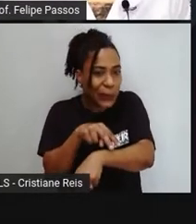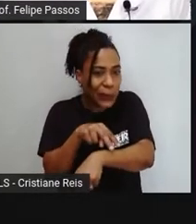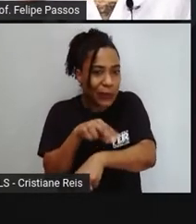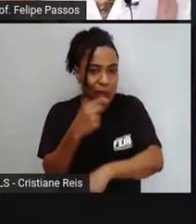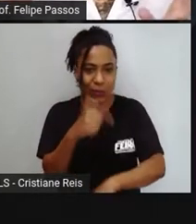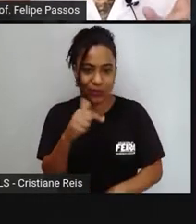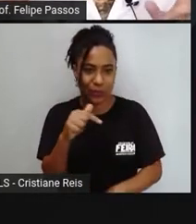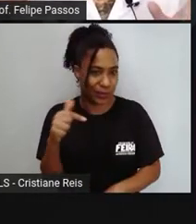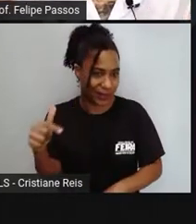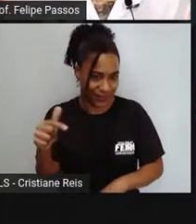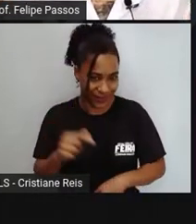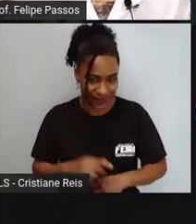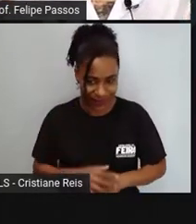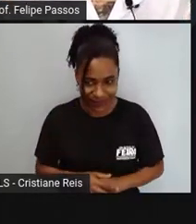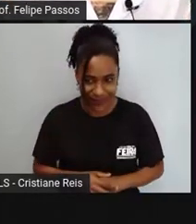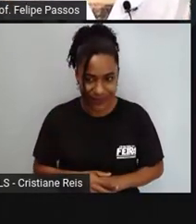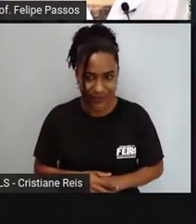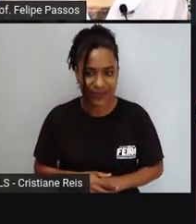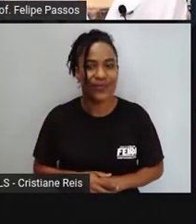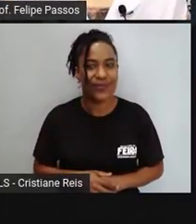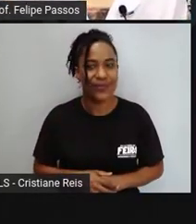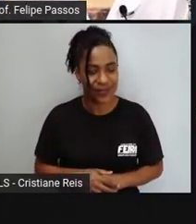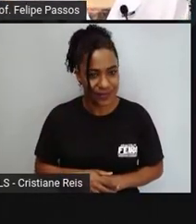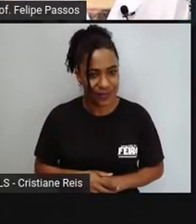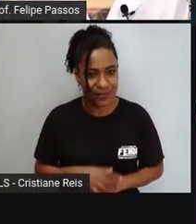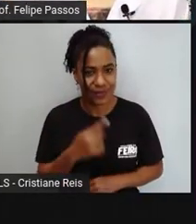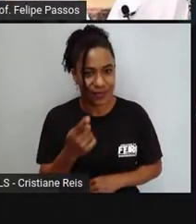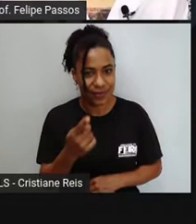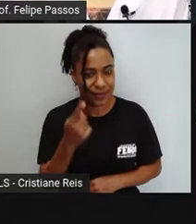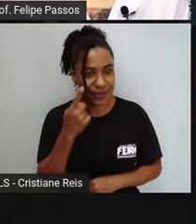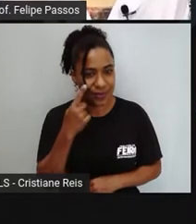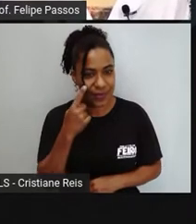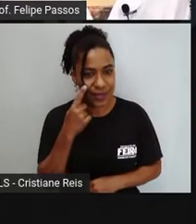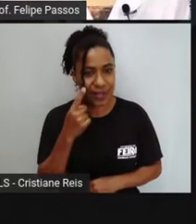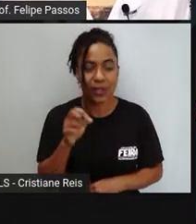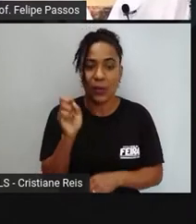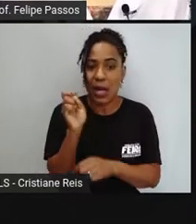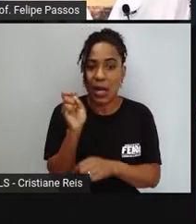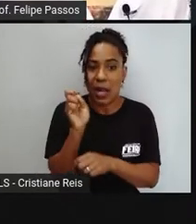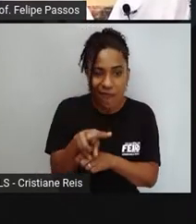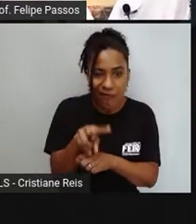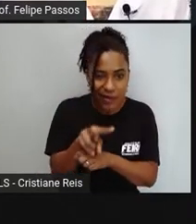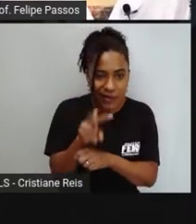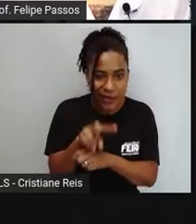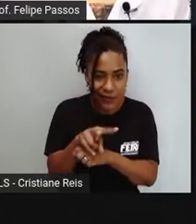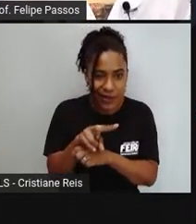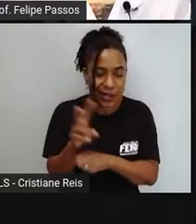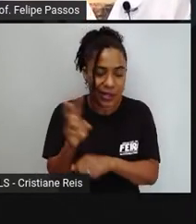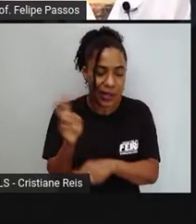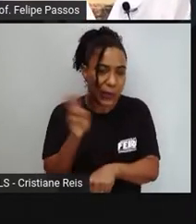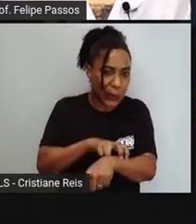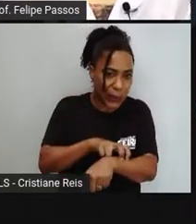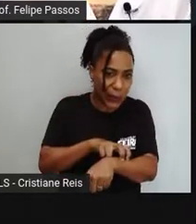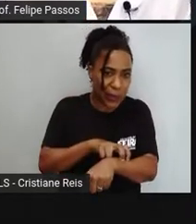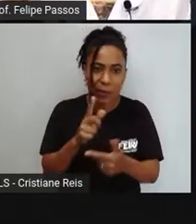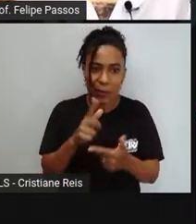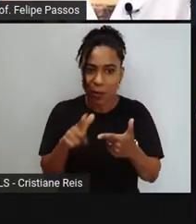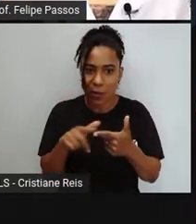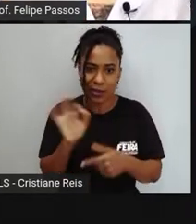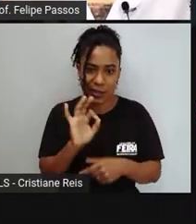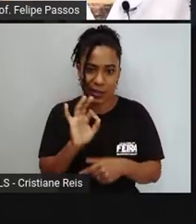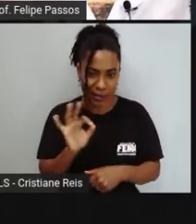De, entre aspas, porque é uma palavra que a usa mais, envenenar quem é mordido por essa cobra. As abelhas,